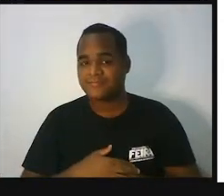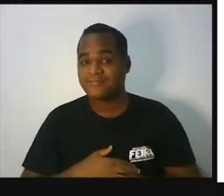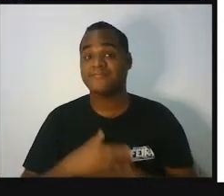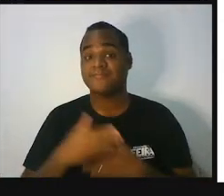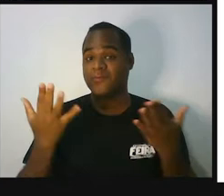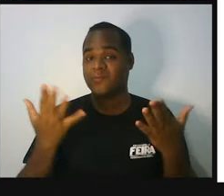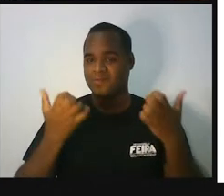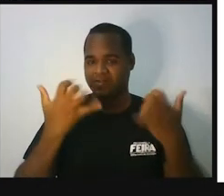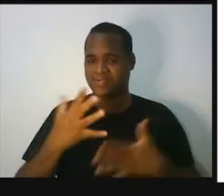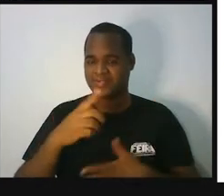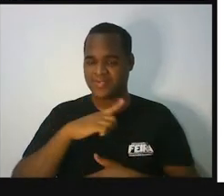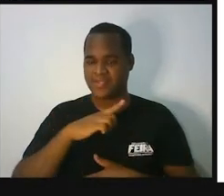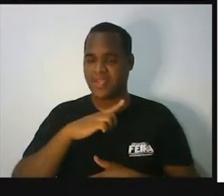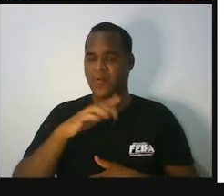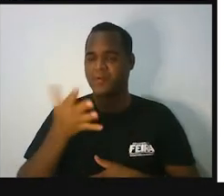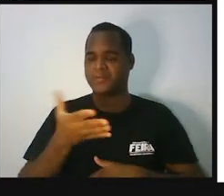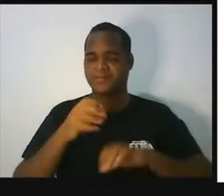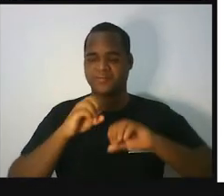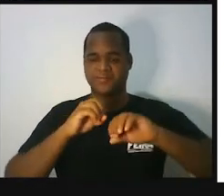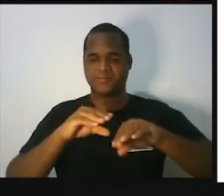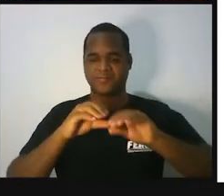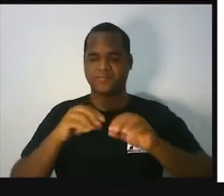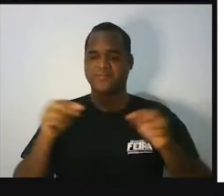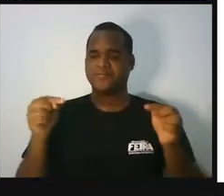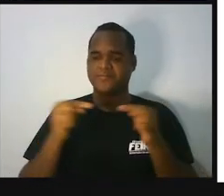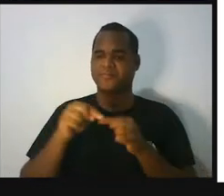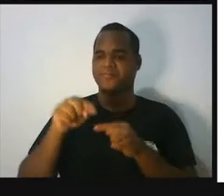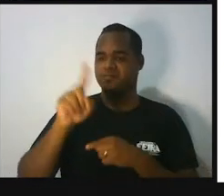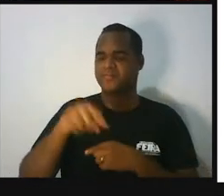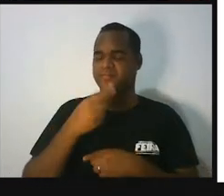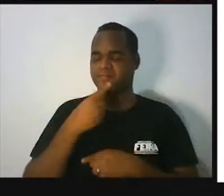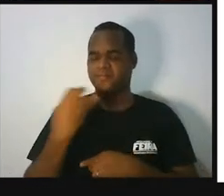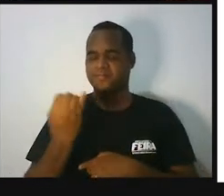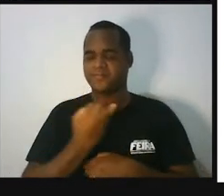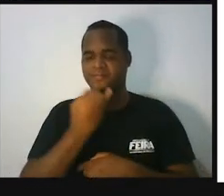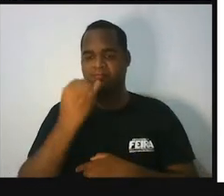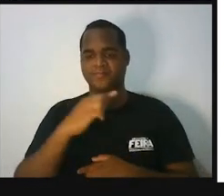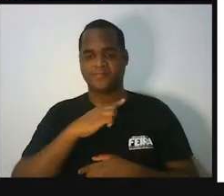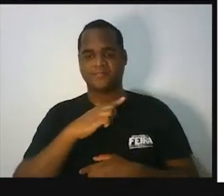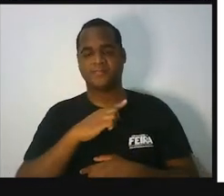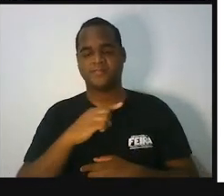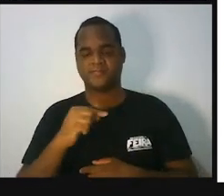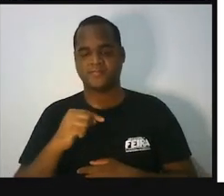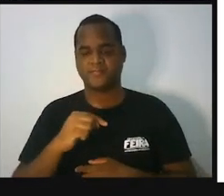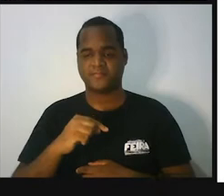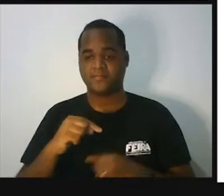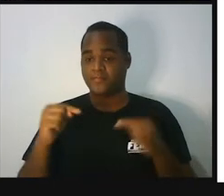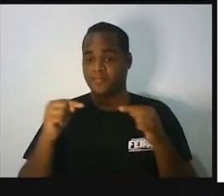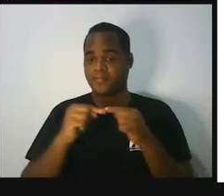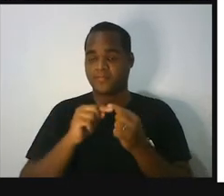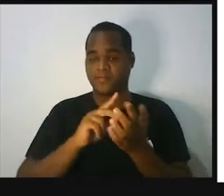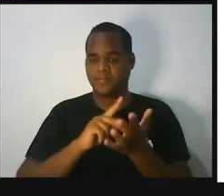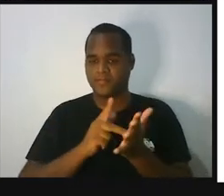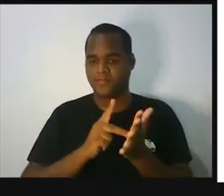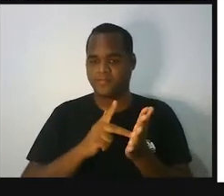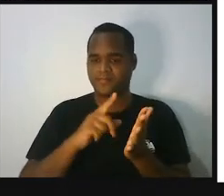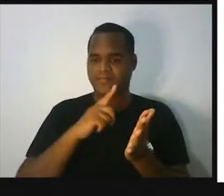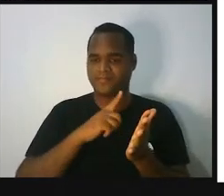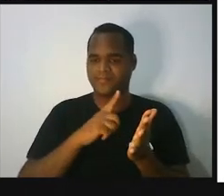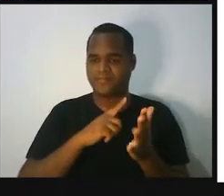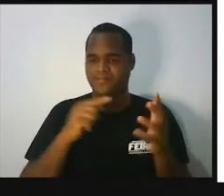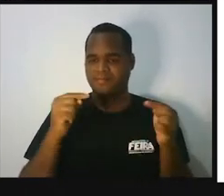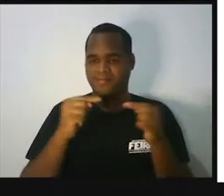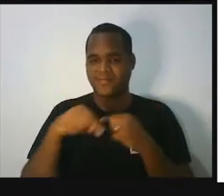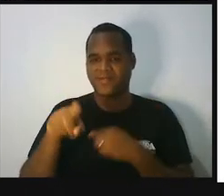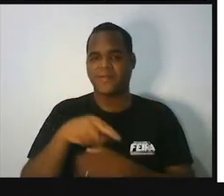na aula aqui para lidar com essa fantástica figura geométrica como a